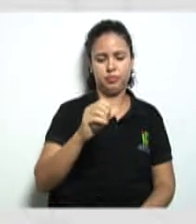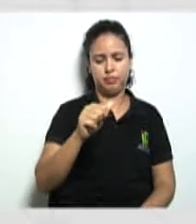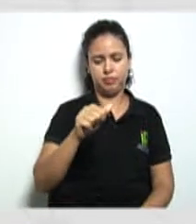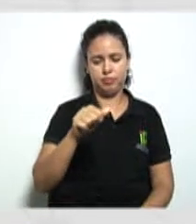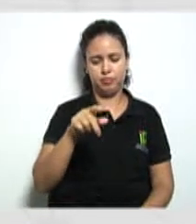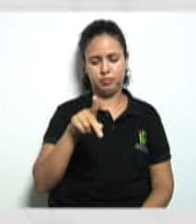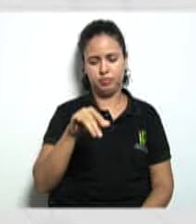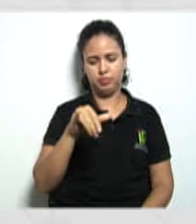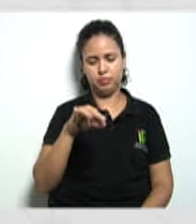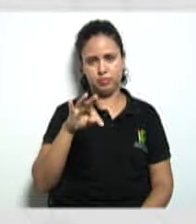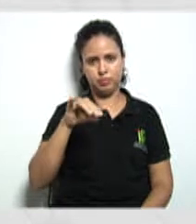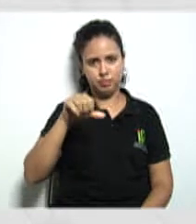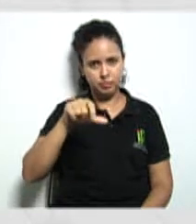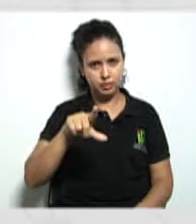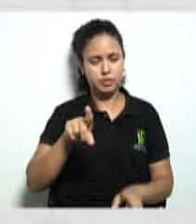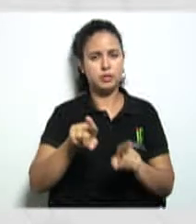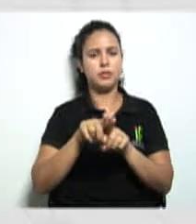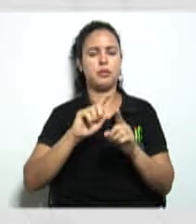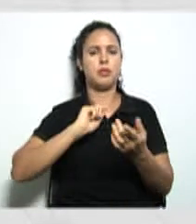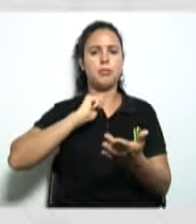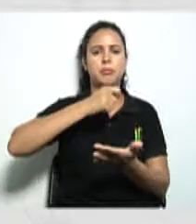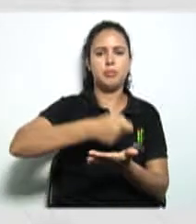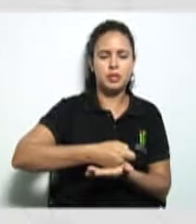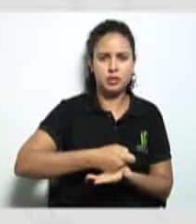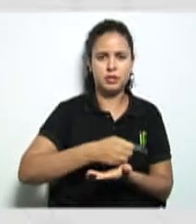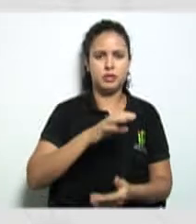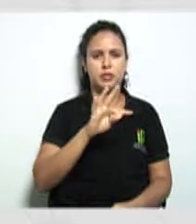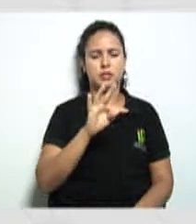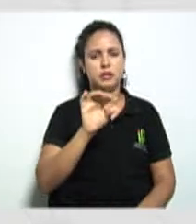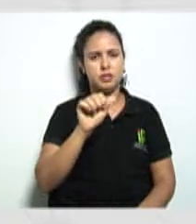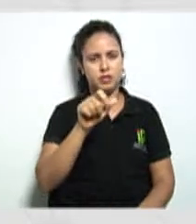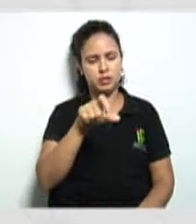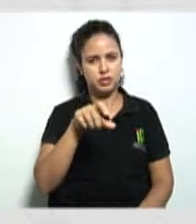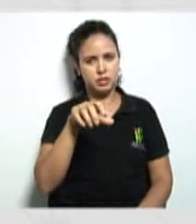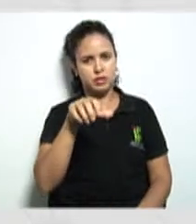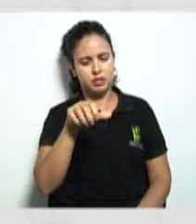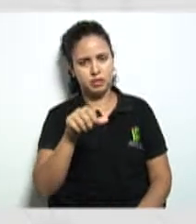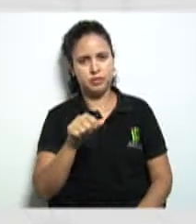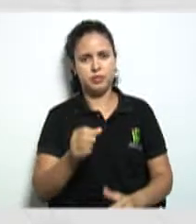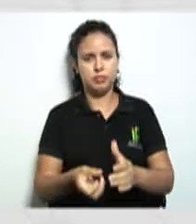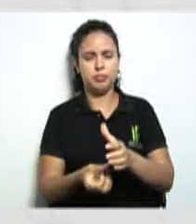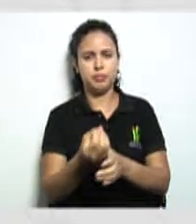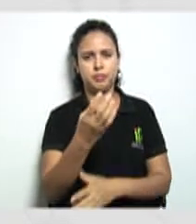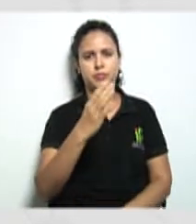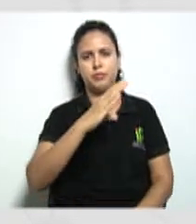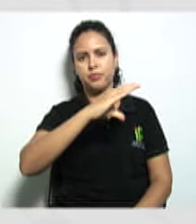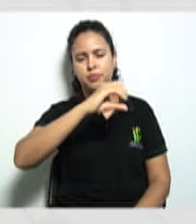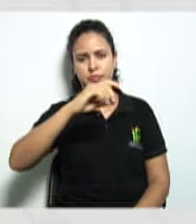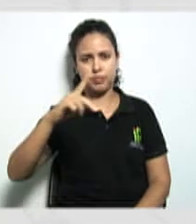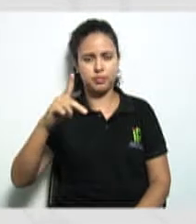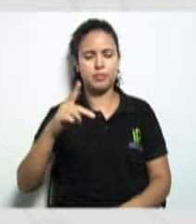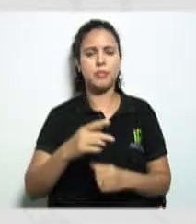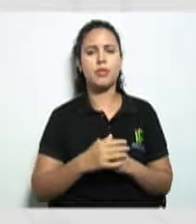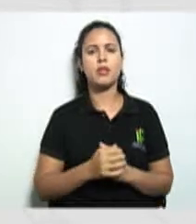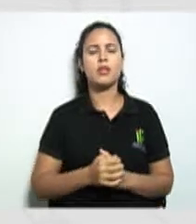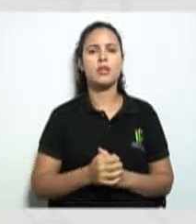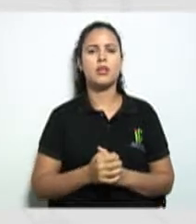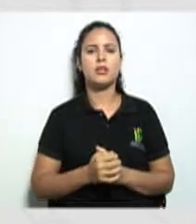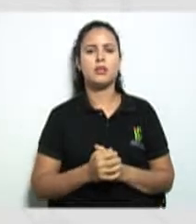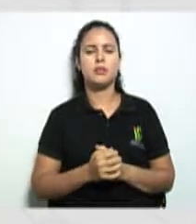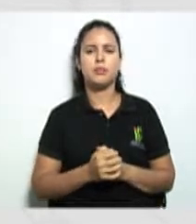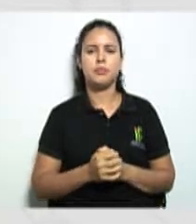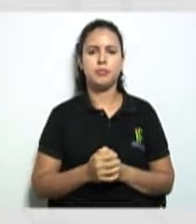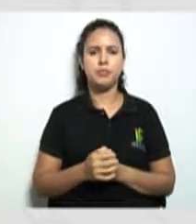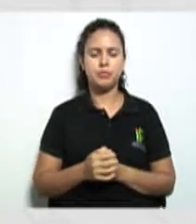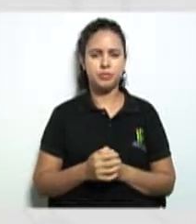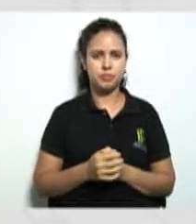taxas na junta comercial para a constituição dessa cooperativa aí